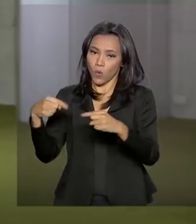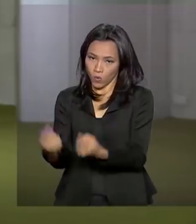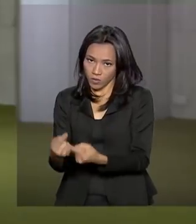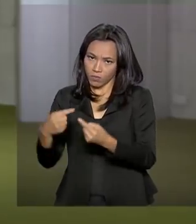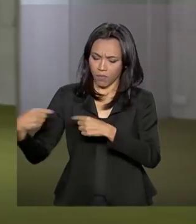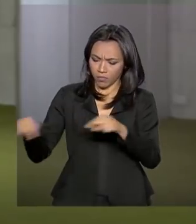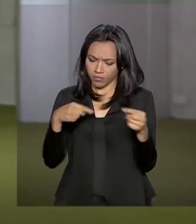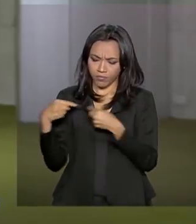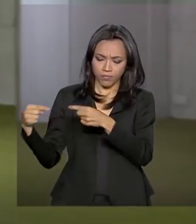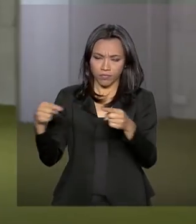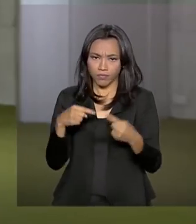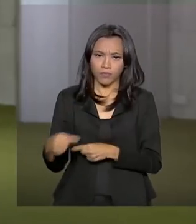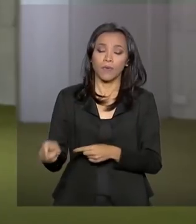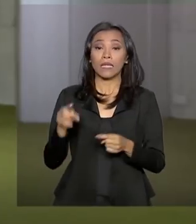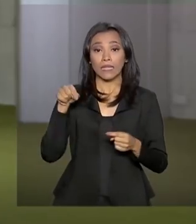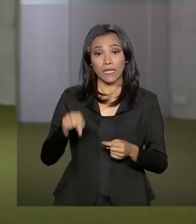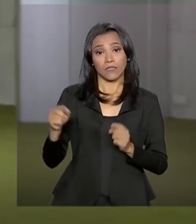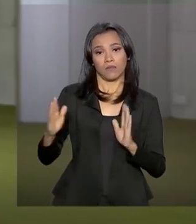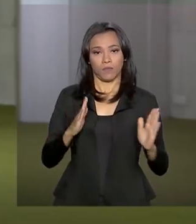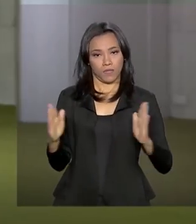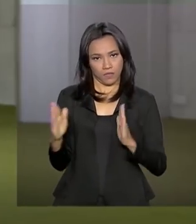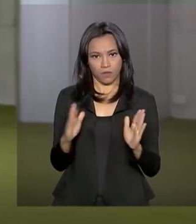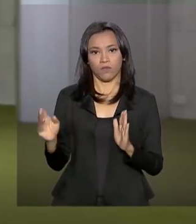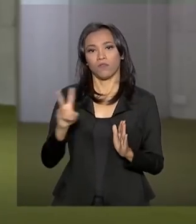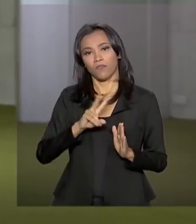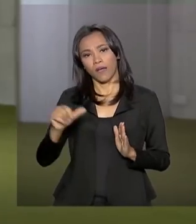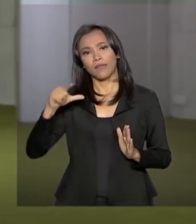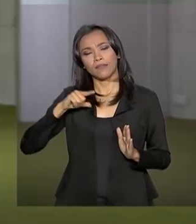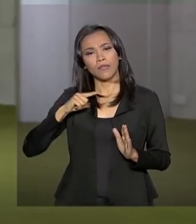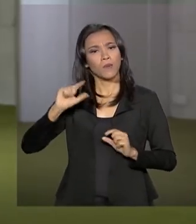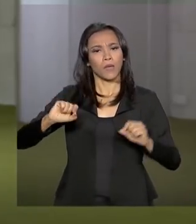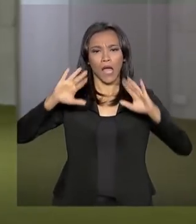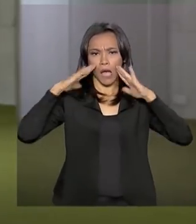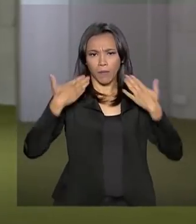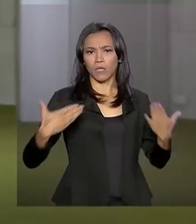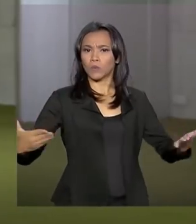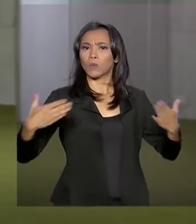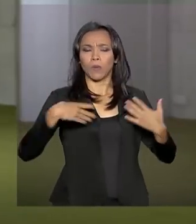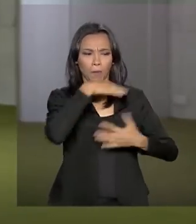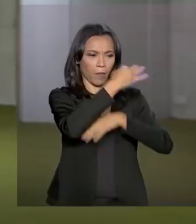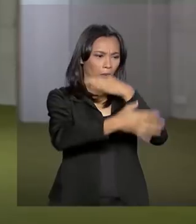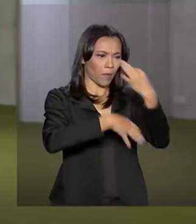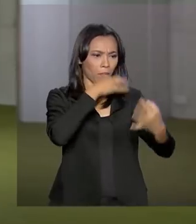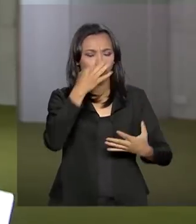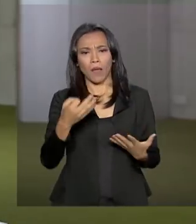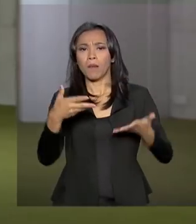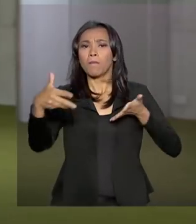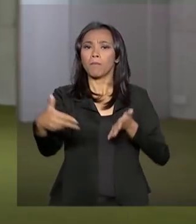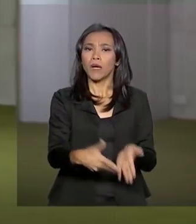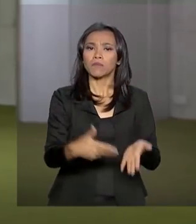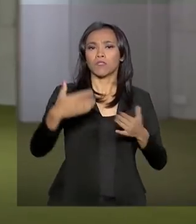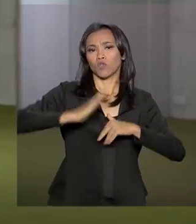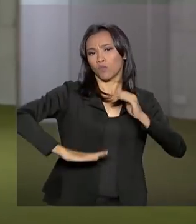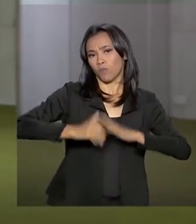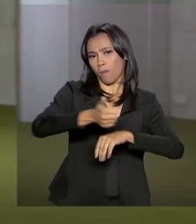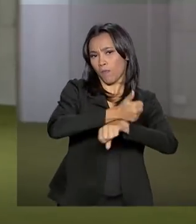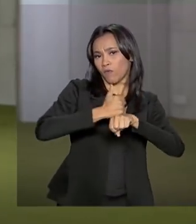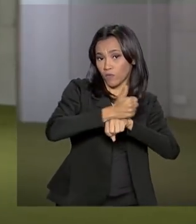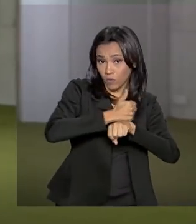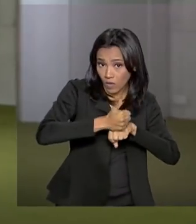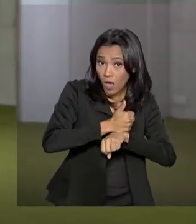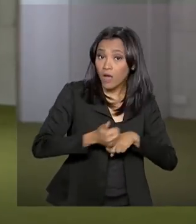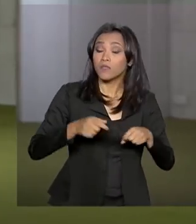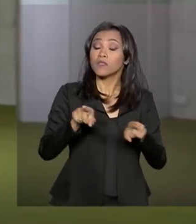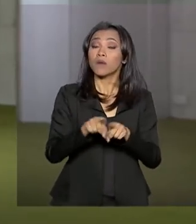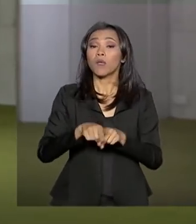nesse tempo nós teremos certamente a realização de audiências públicas com a participação de especialistas e também sugestão aí